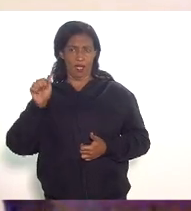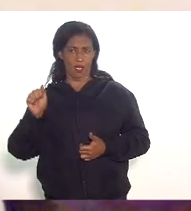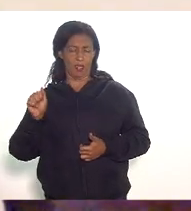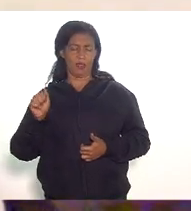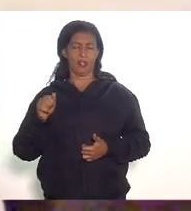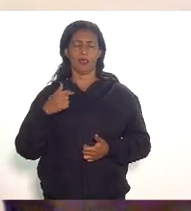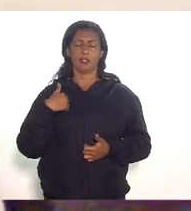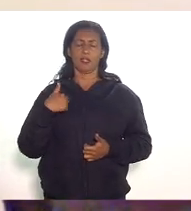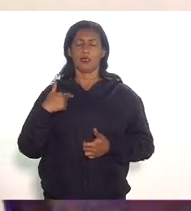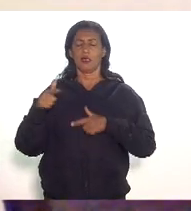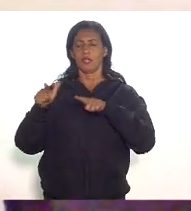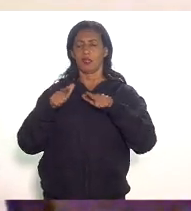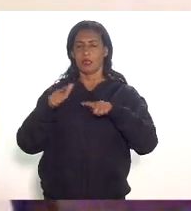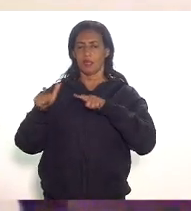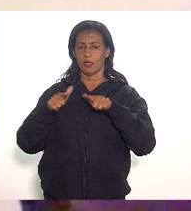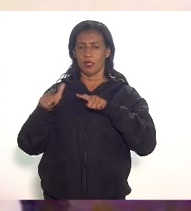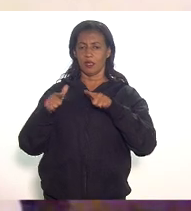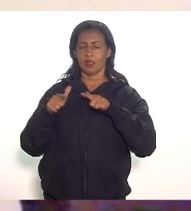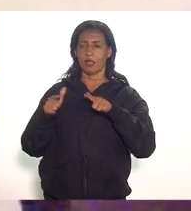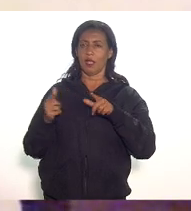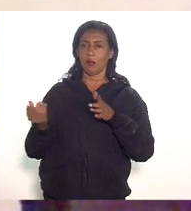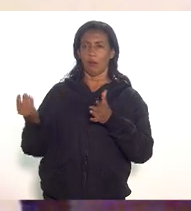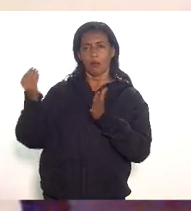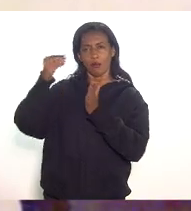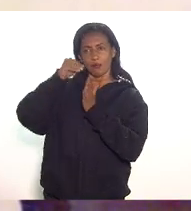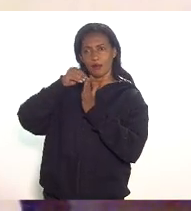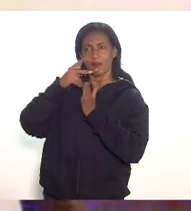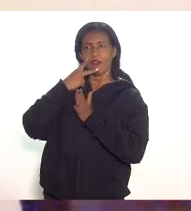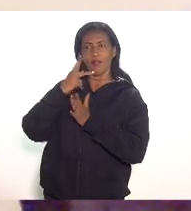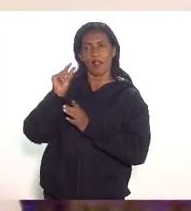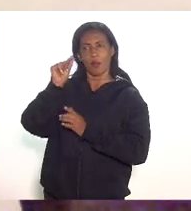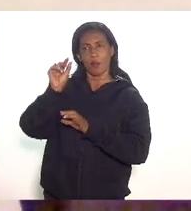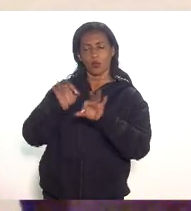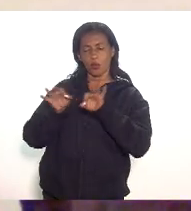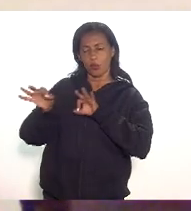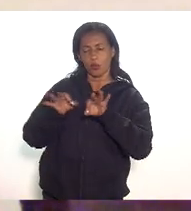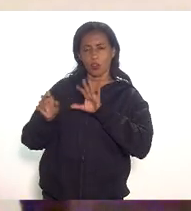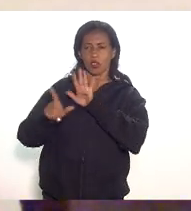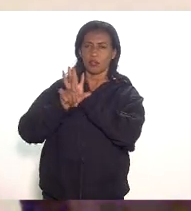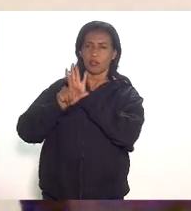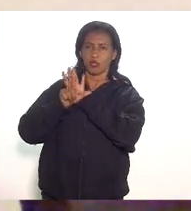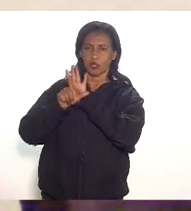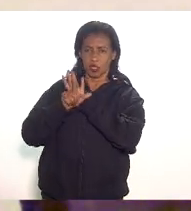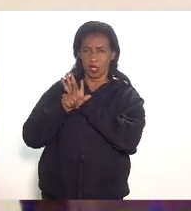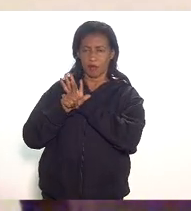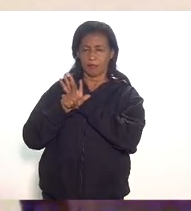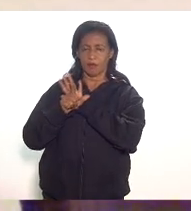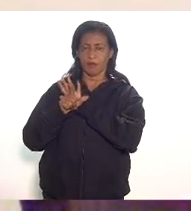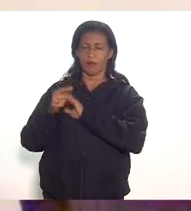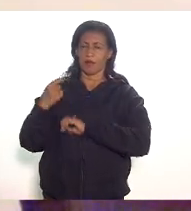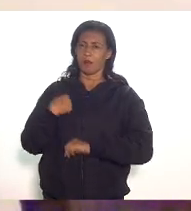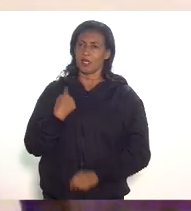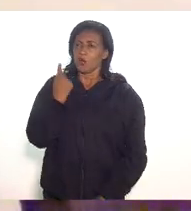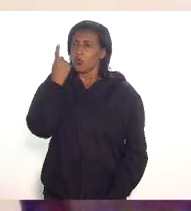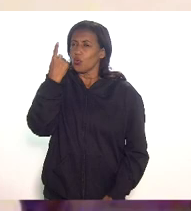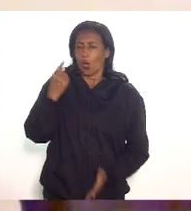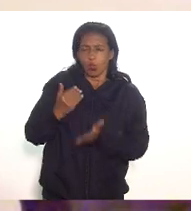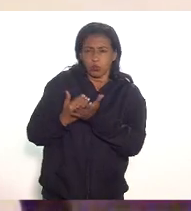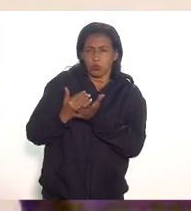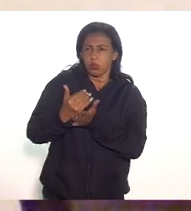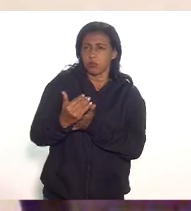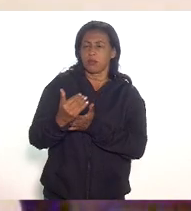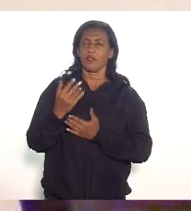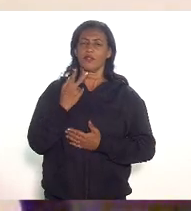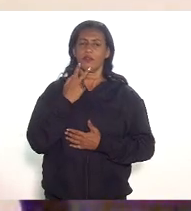trabalha junto com o Gaesco para ter maiores considerações a respeito do projeto de lei mas eu vou fazer apenas uma introdução dizendo